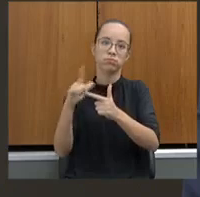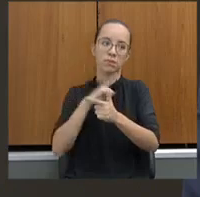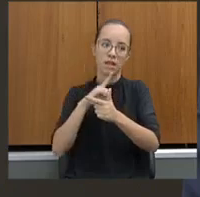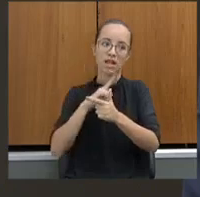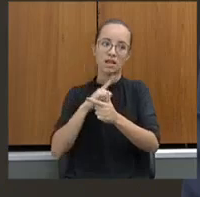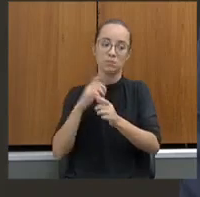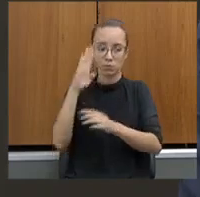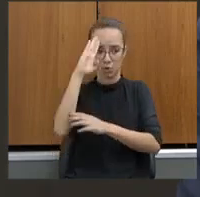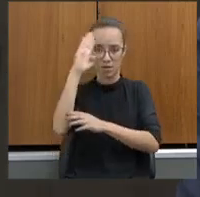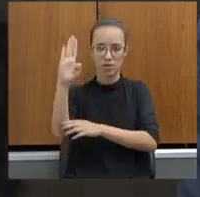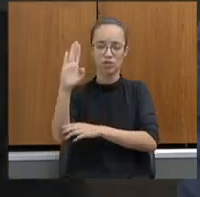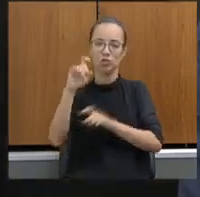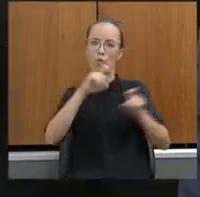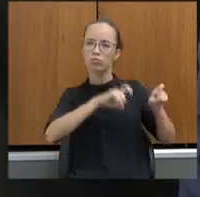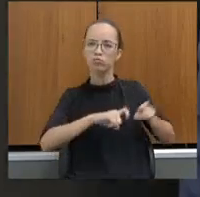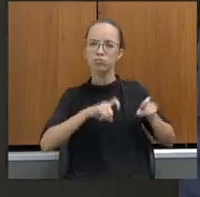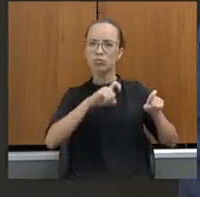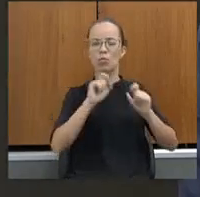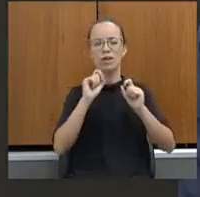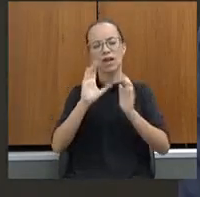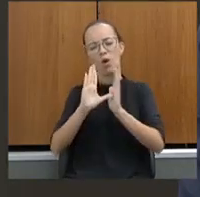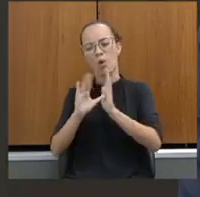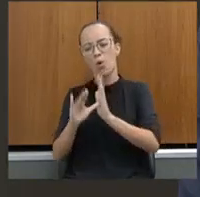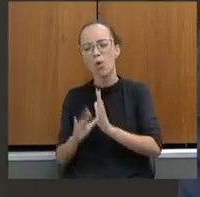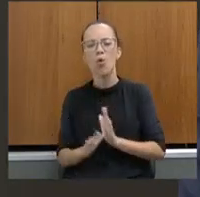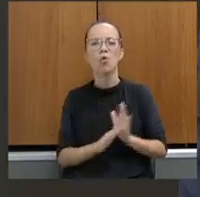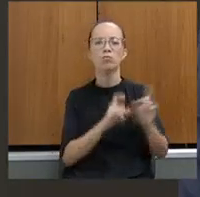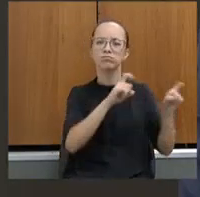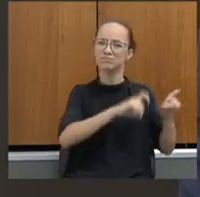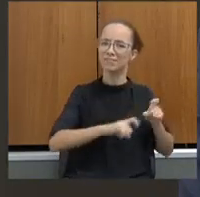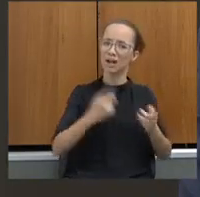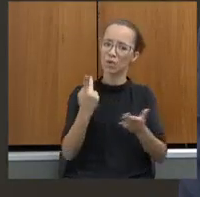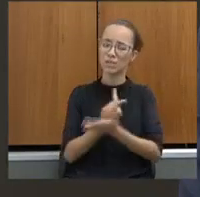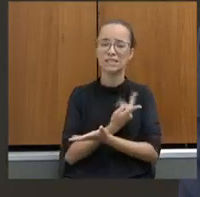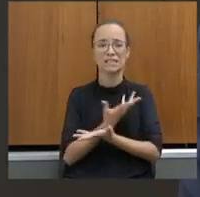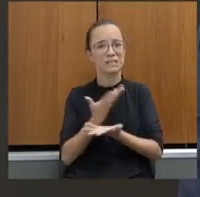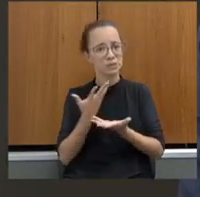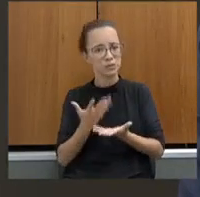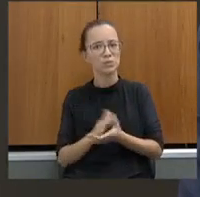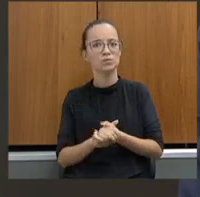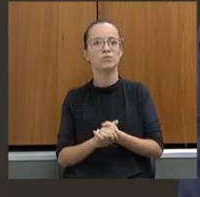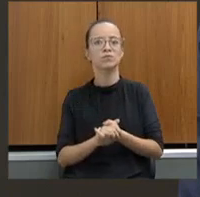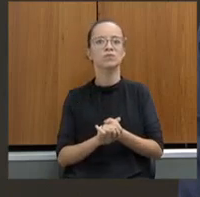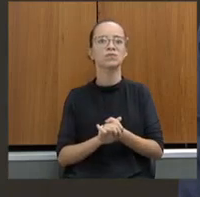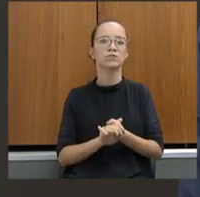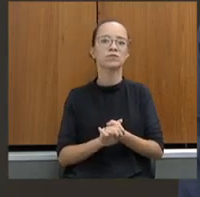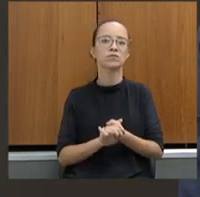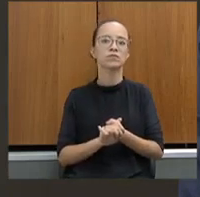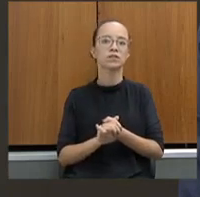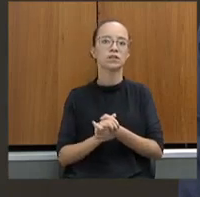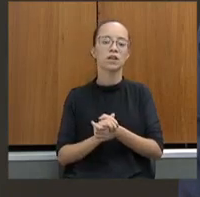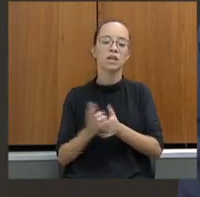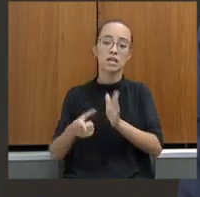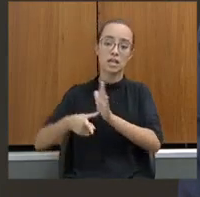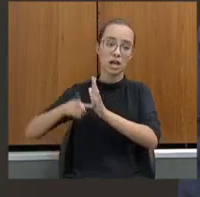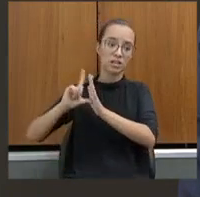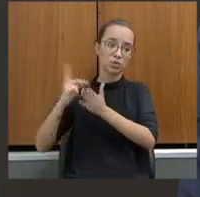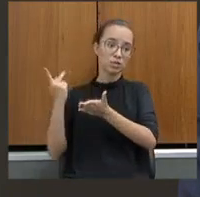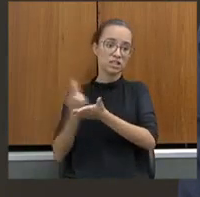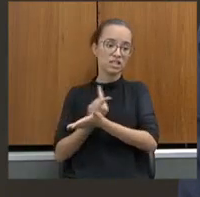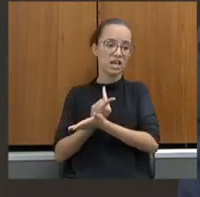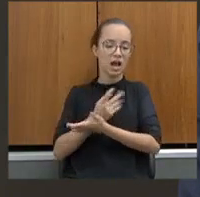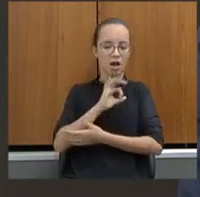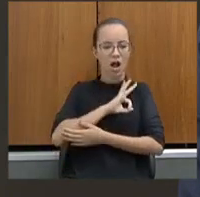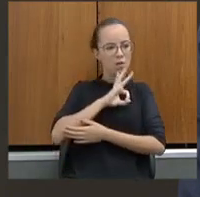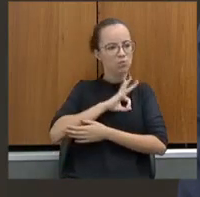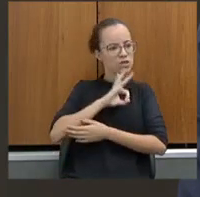rurais. Bastante roubo no campo, novamente, e como das outras vezes que acontecia isso, havia ação forte